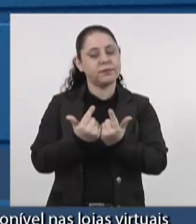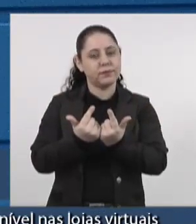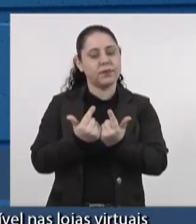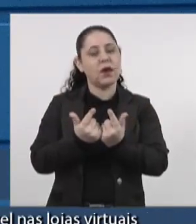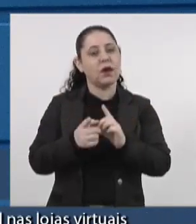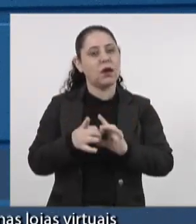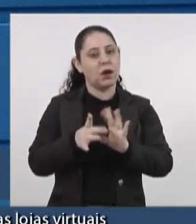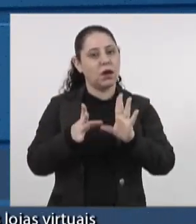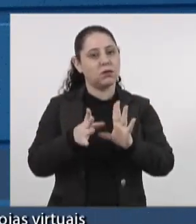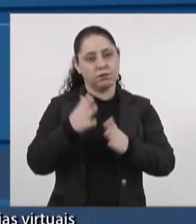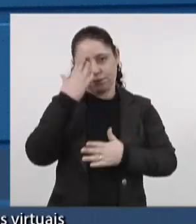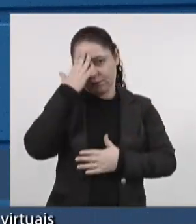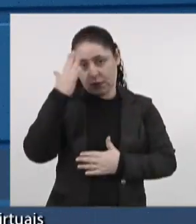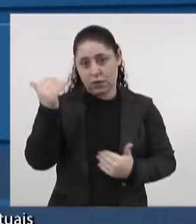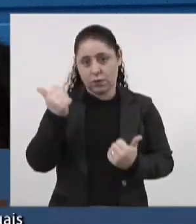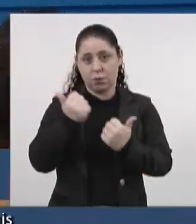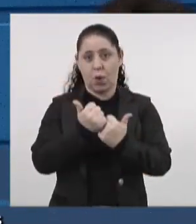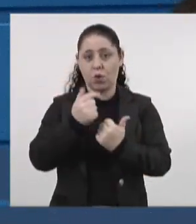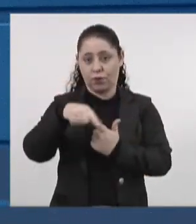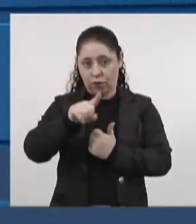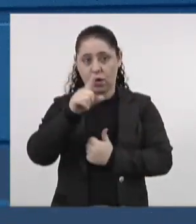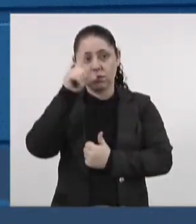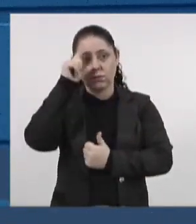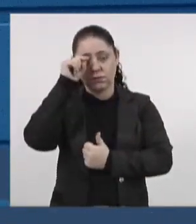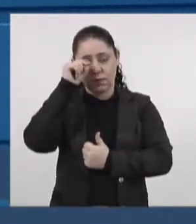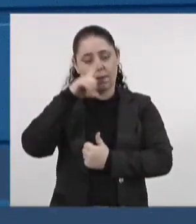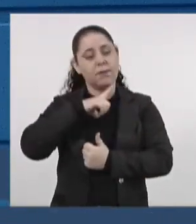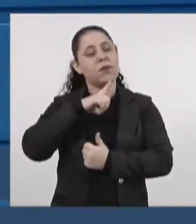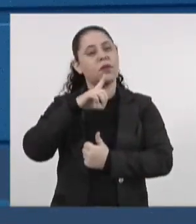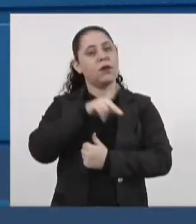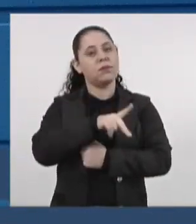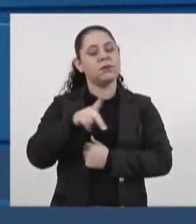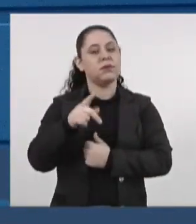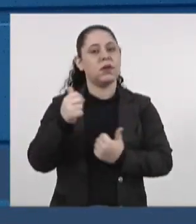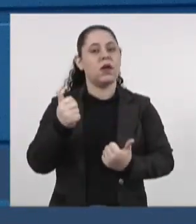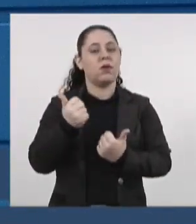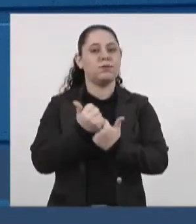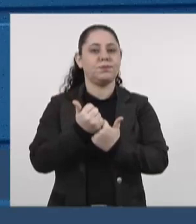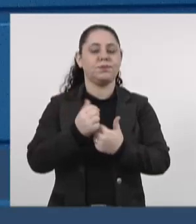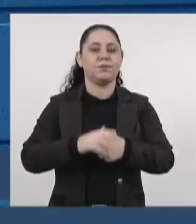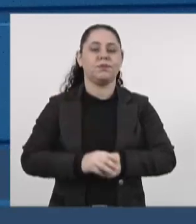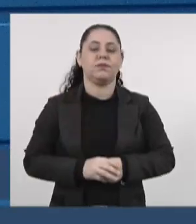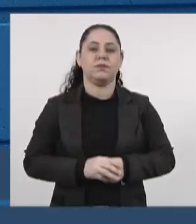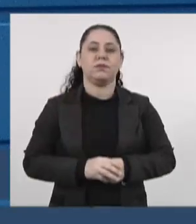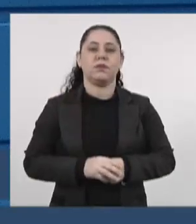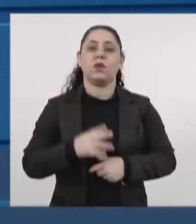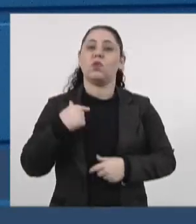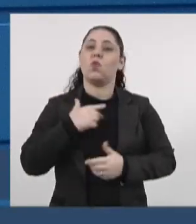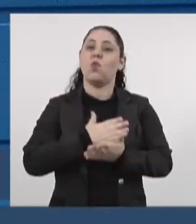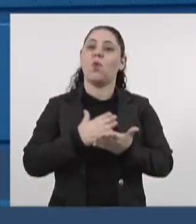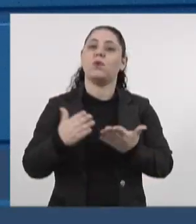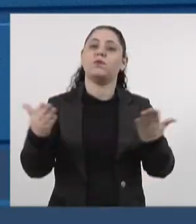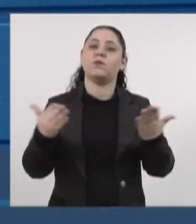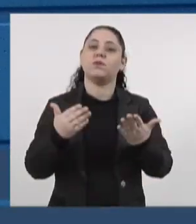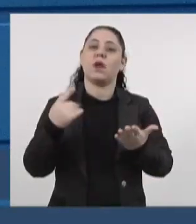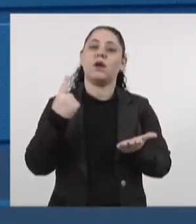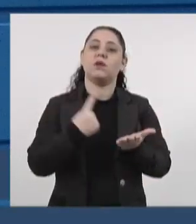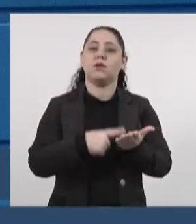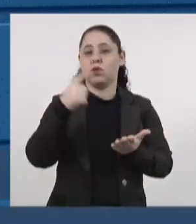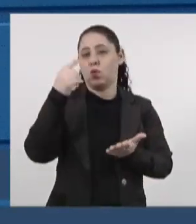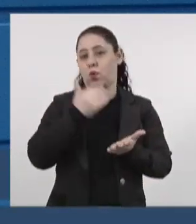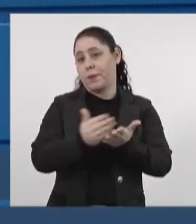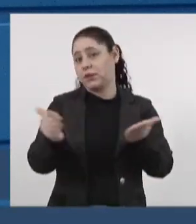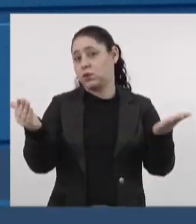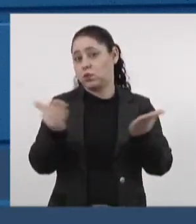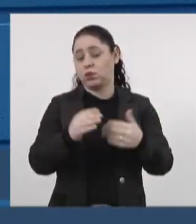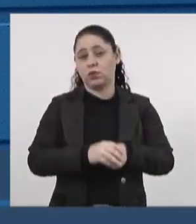agradecer a V. Exª por todo o apoio que essa presidência tem nos dado. Então nós vamos começar agora essa agenda que começa